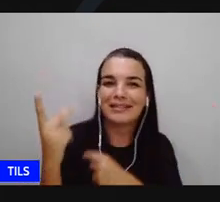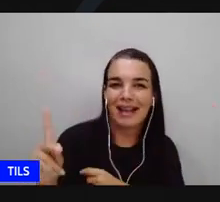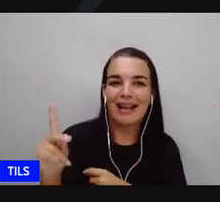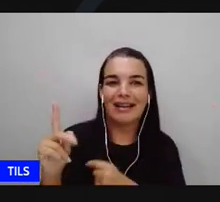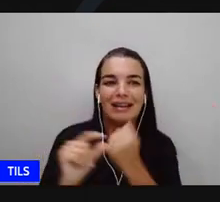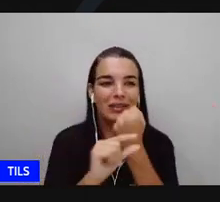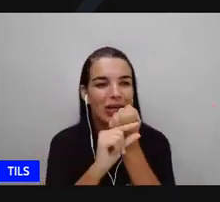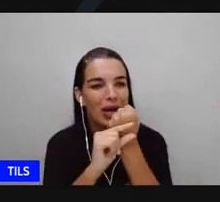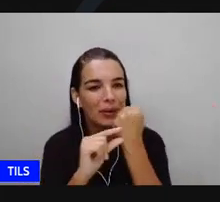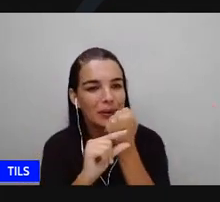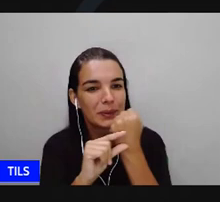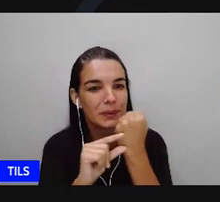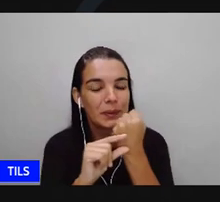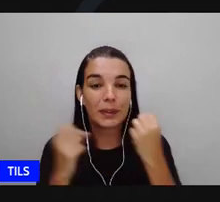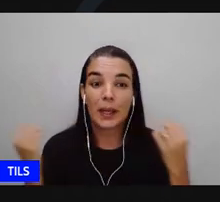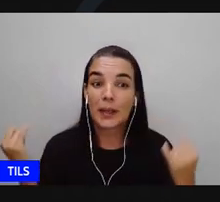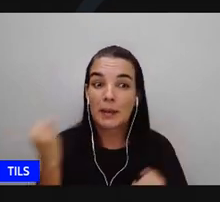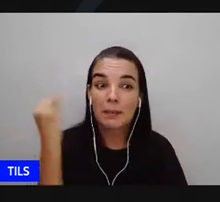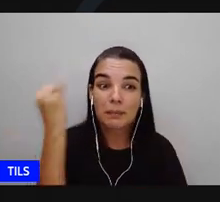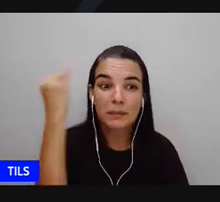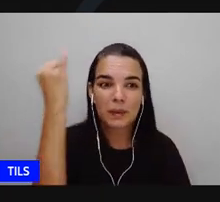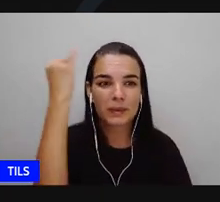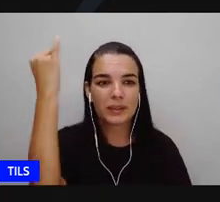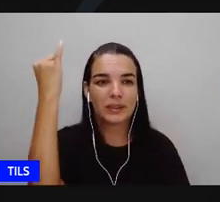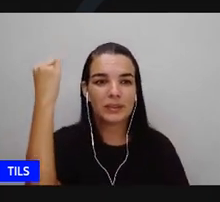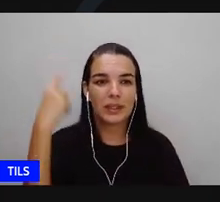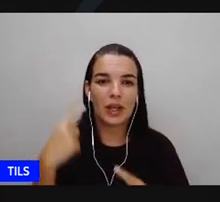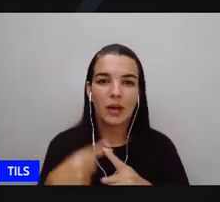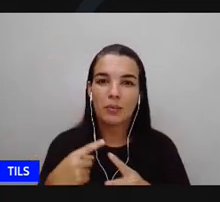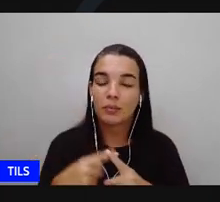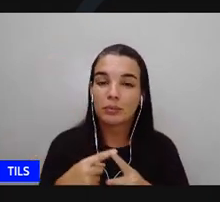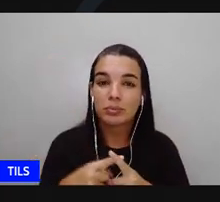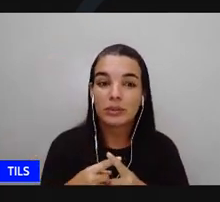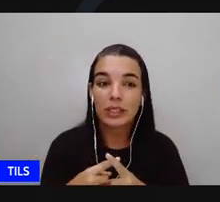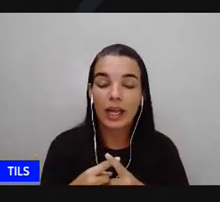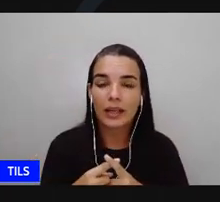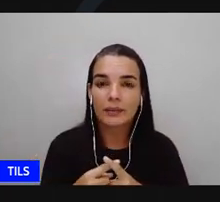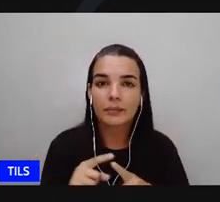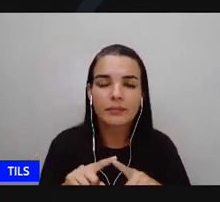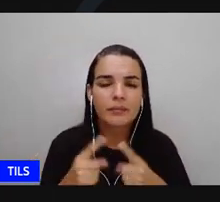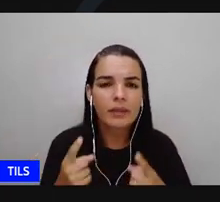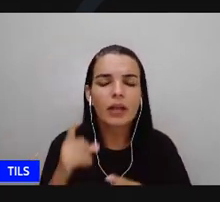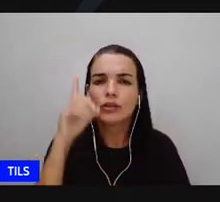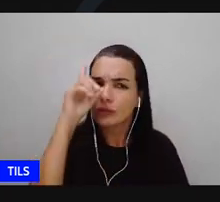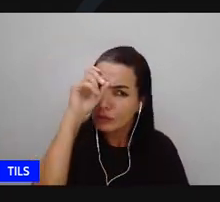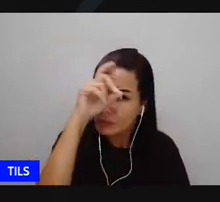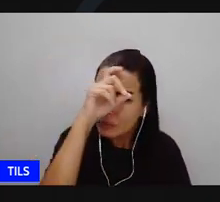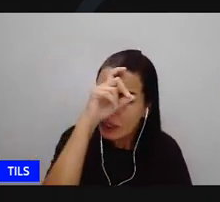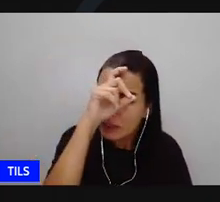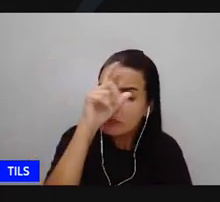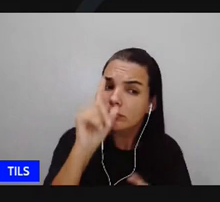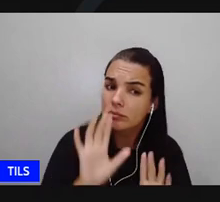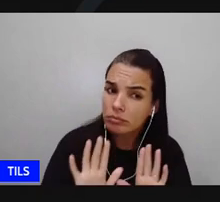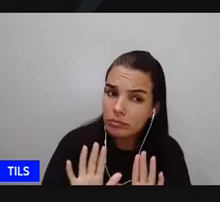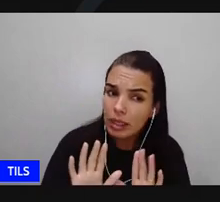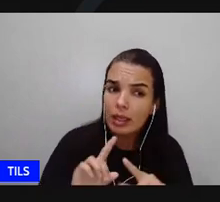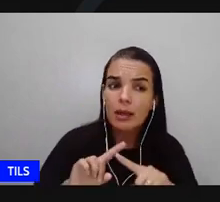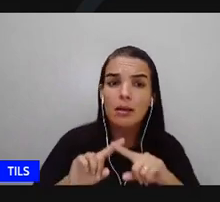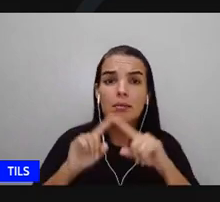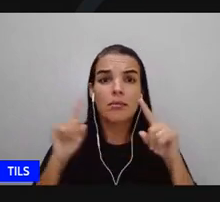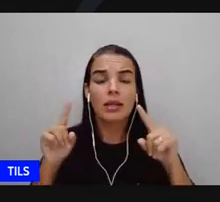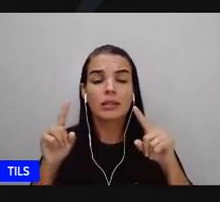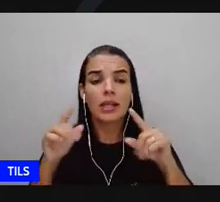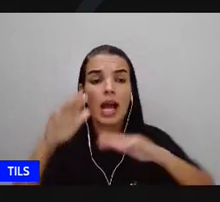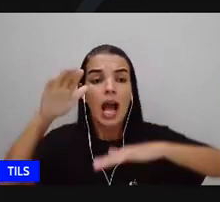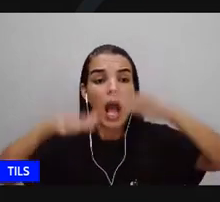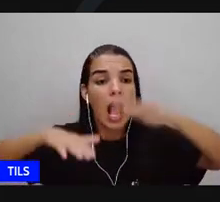enfraquecendo ela e ela percebeu que já estava chegando isso tudo é dificultado pelo nível